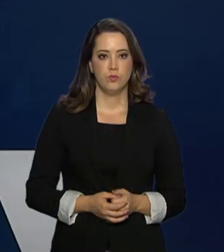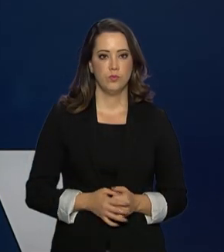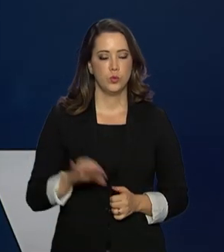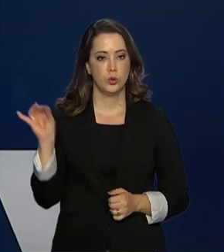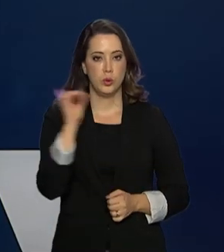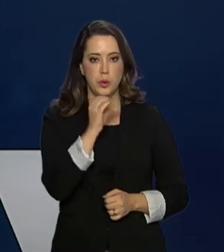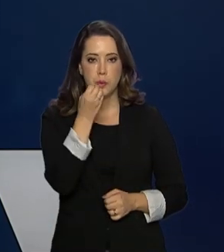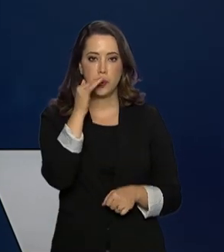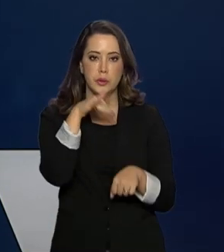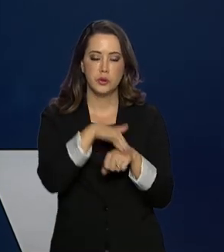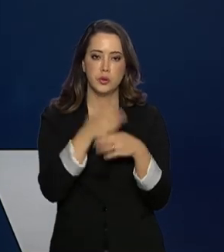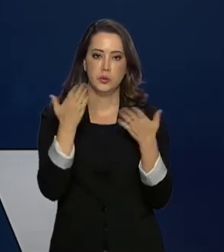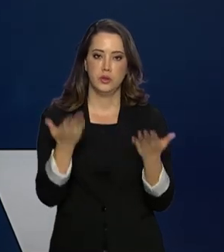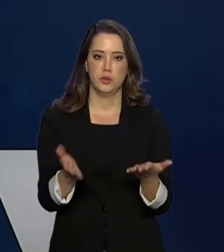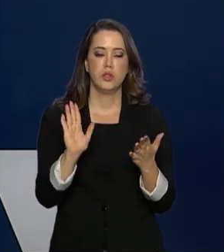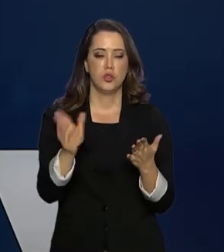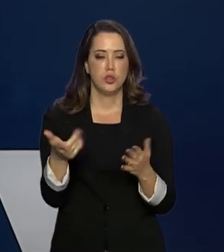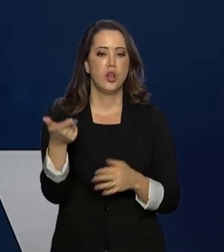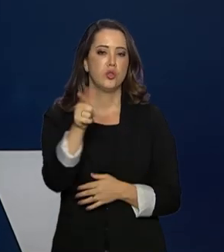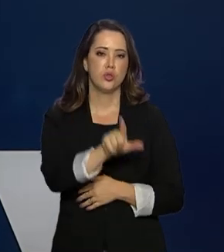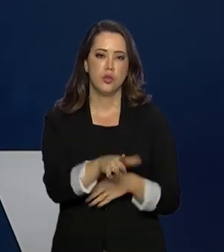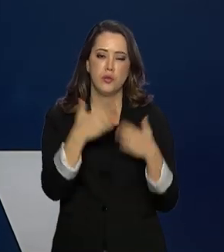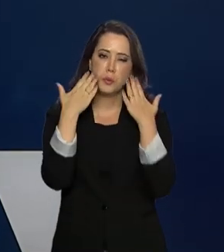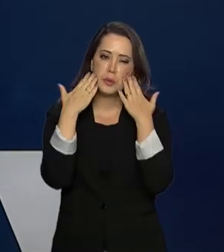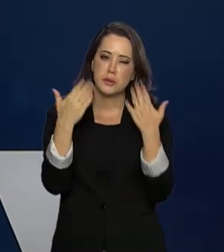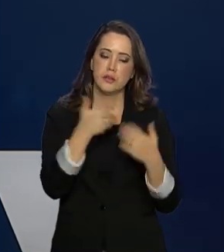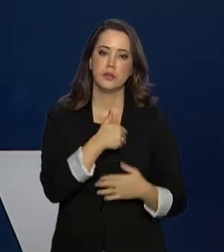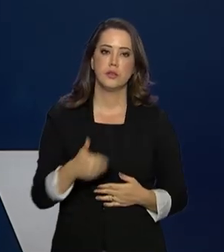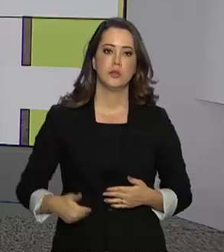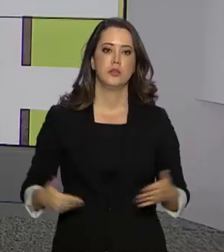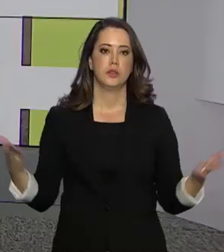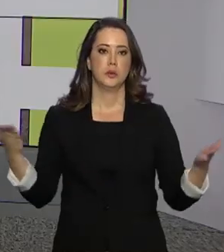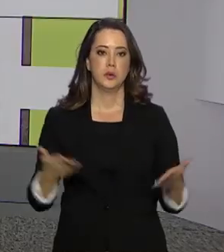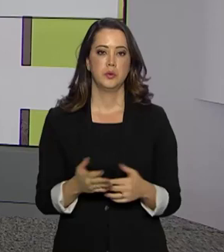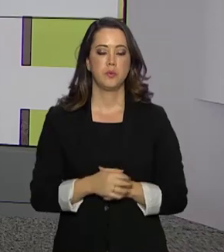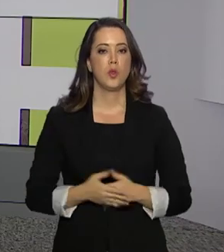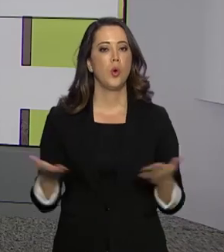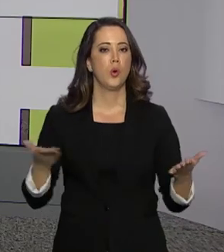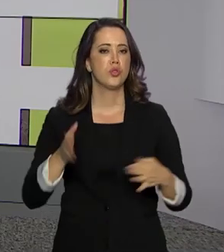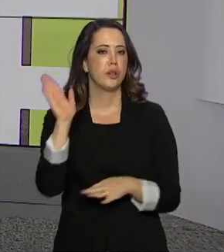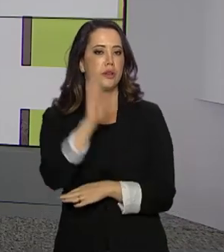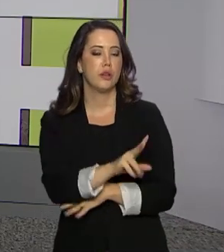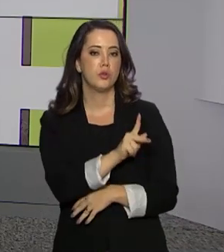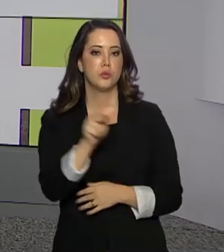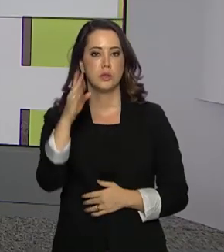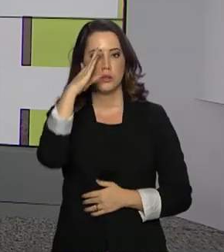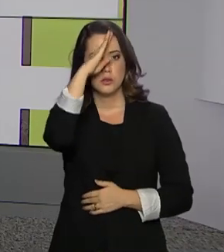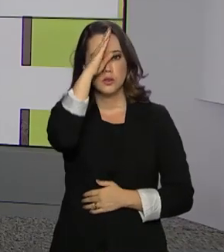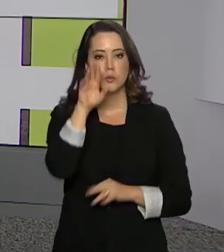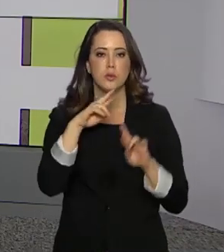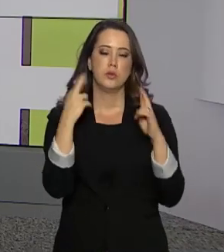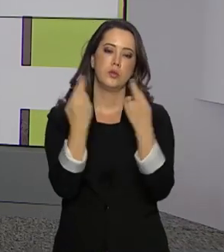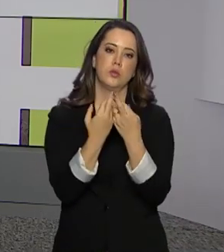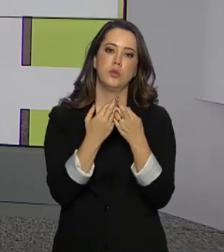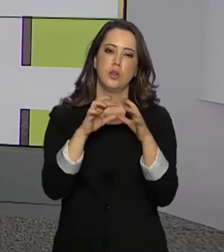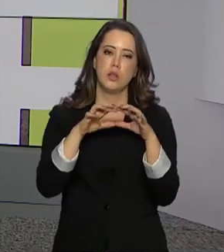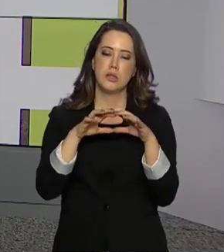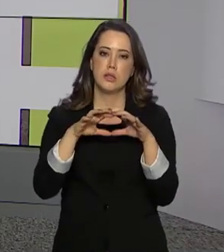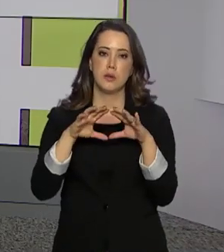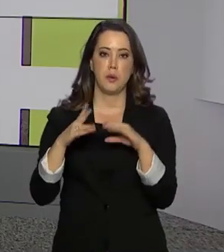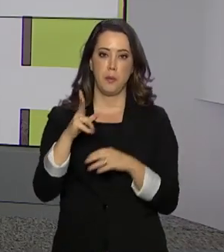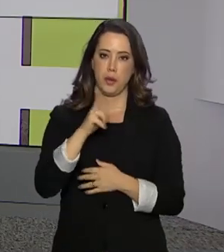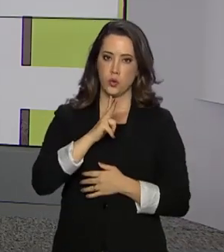Olá, boa noite para você. Já estamos de volta com o Governo Agora. Hoje à tarde, o presidente Jair Bolsonaro se reuniu